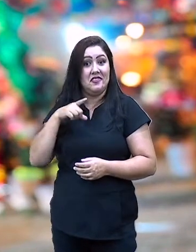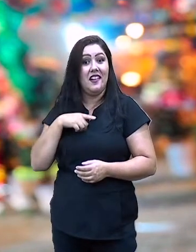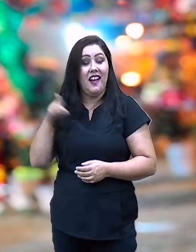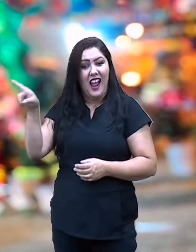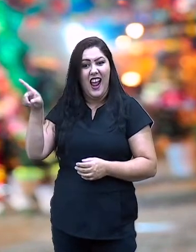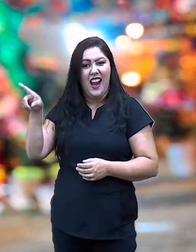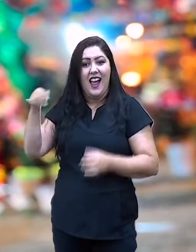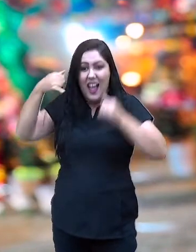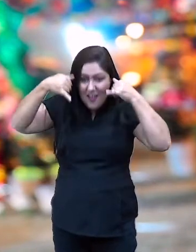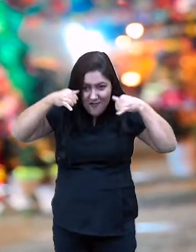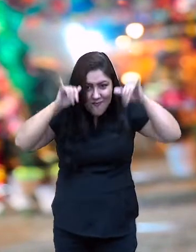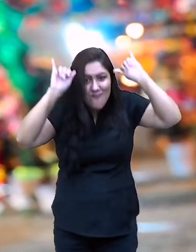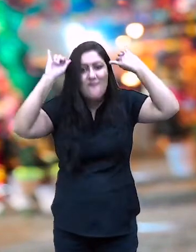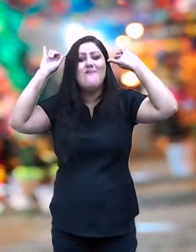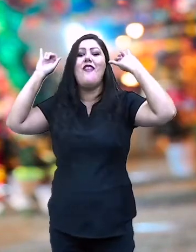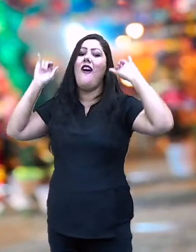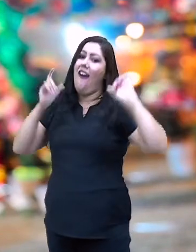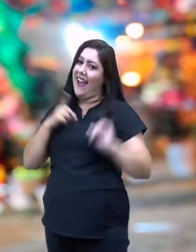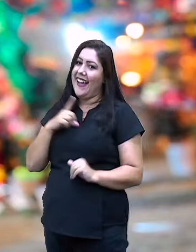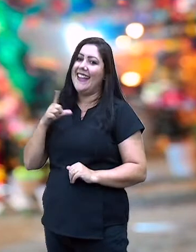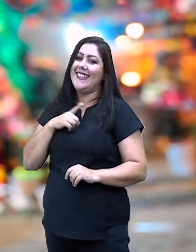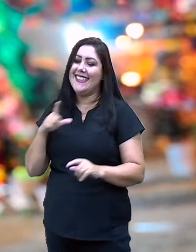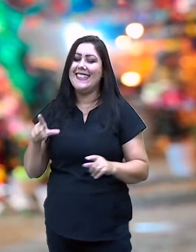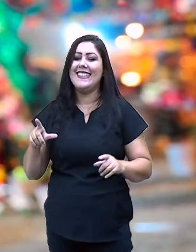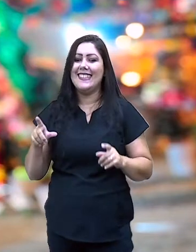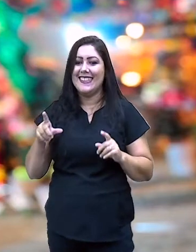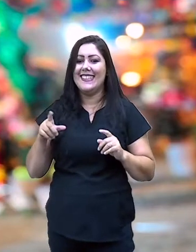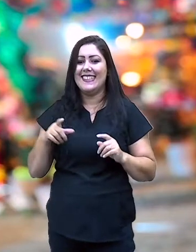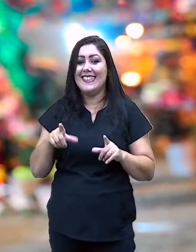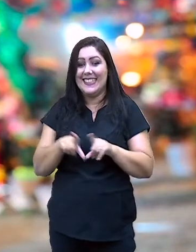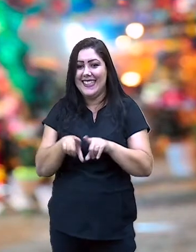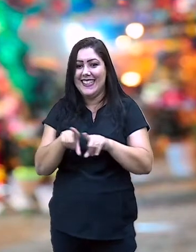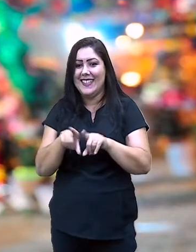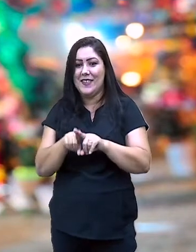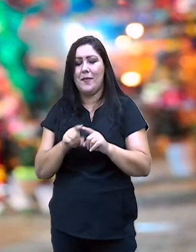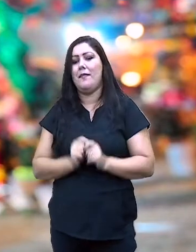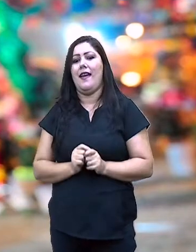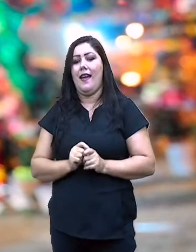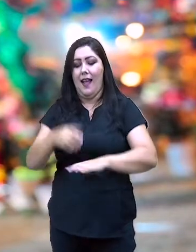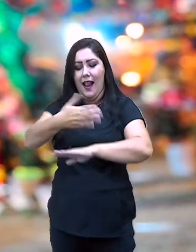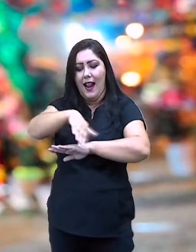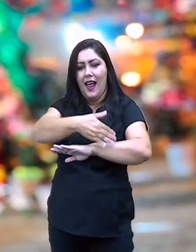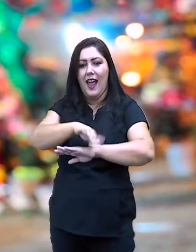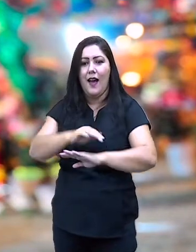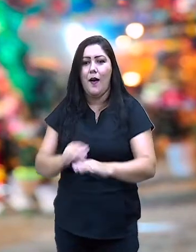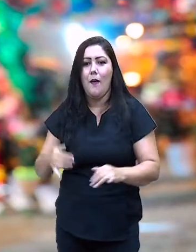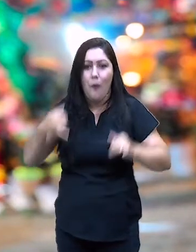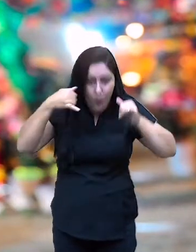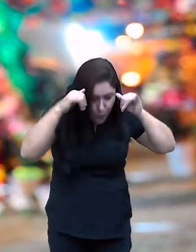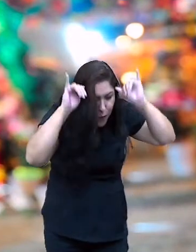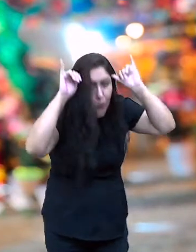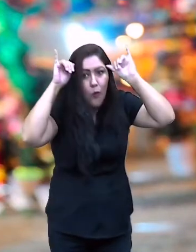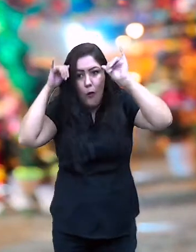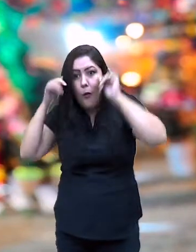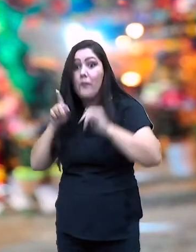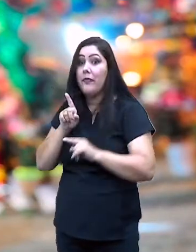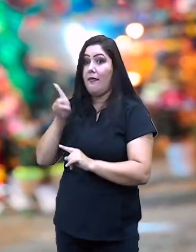tem aquela cultura também do boi, de sair pelas ruas, mas aí é um boi de verdade. E aqui não.